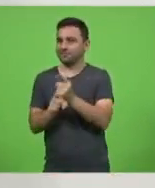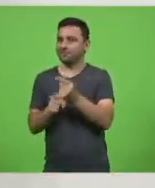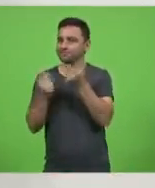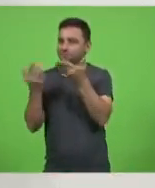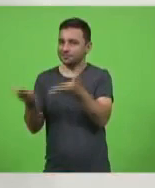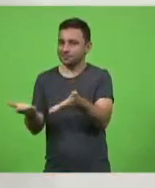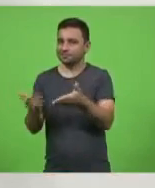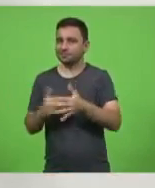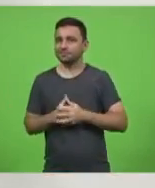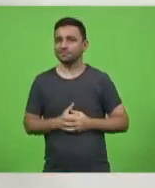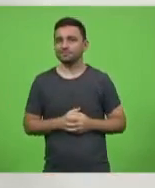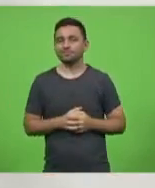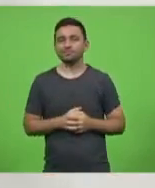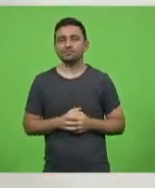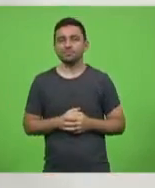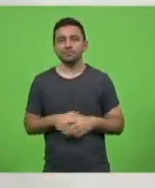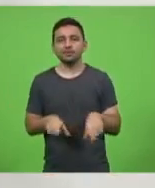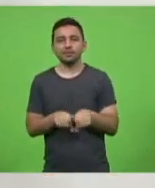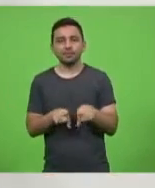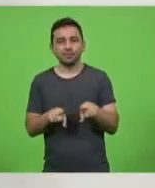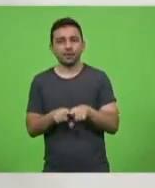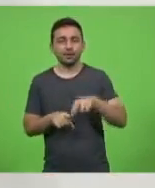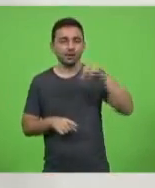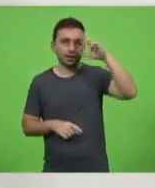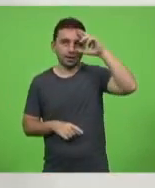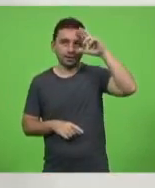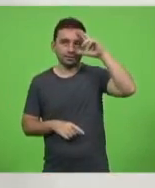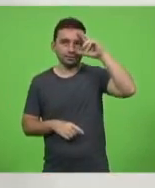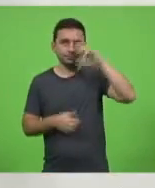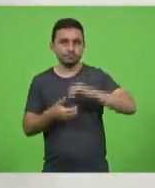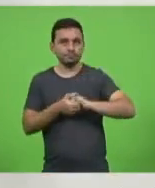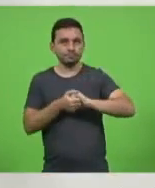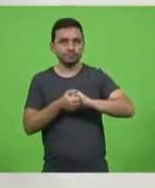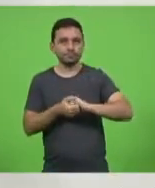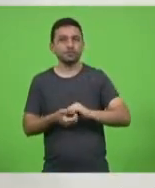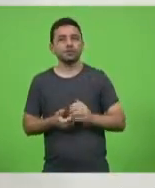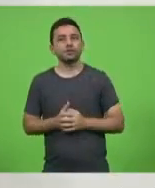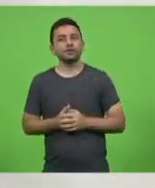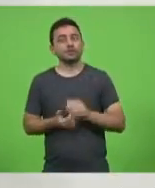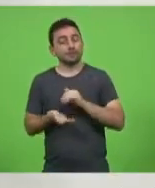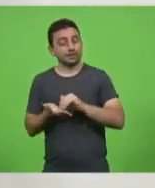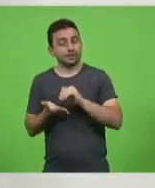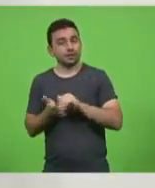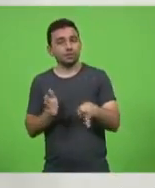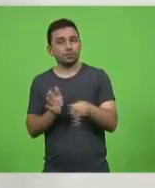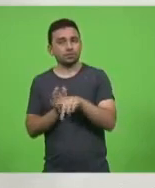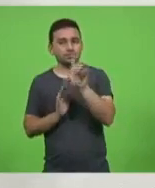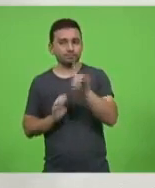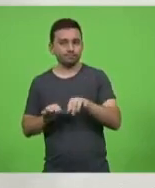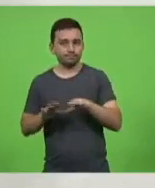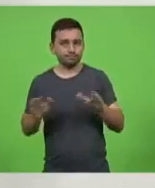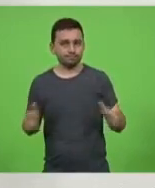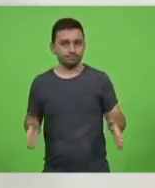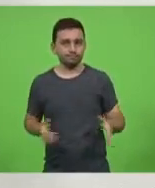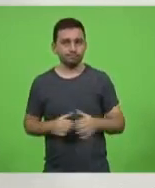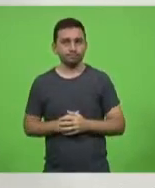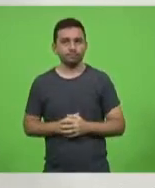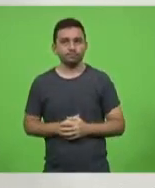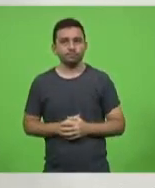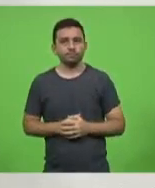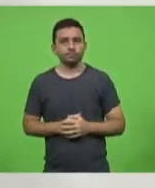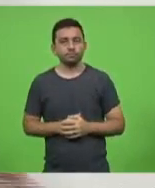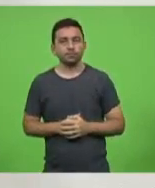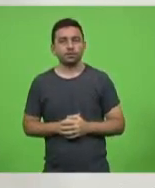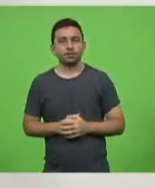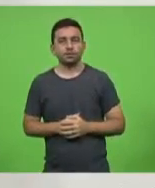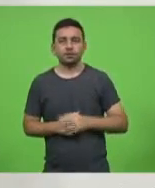ao deputado Ricardo Alba, secretário da mesa diretora. Deputado Kierne